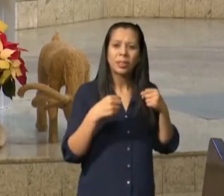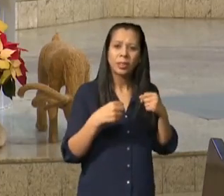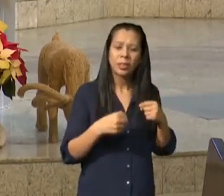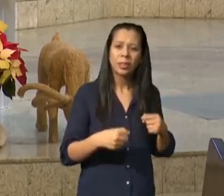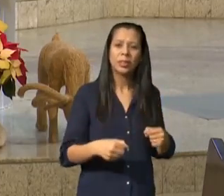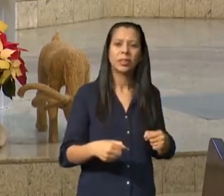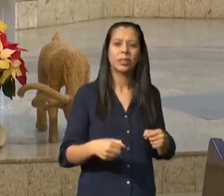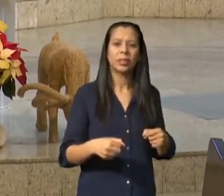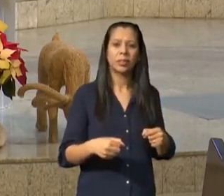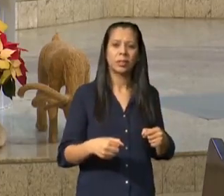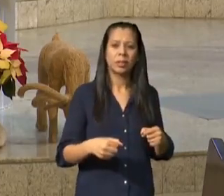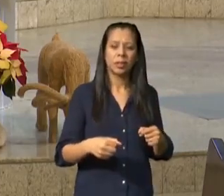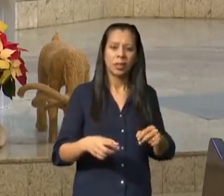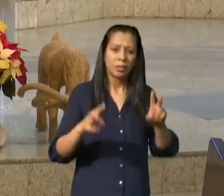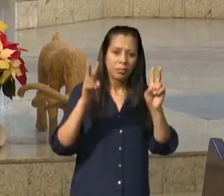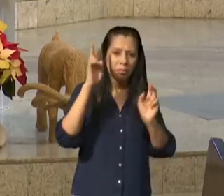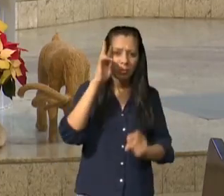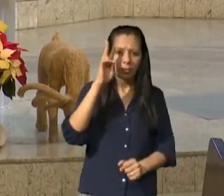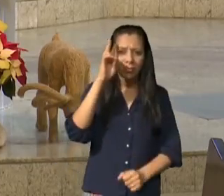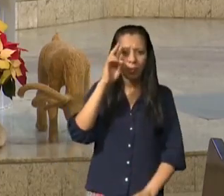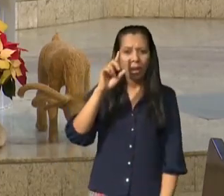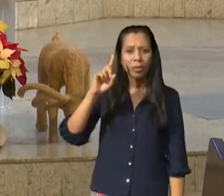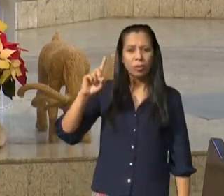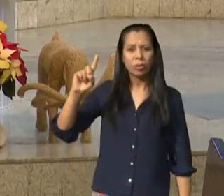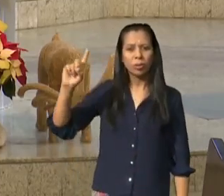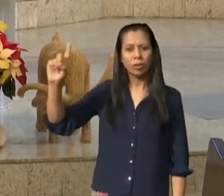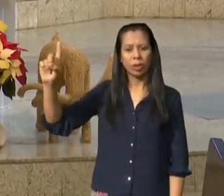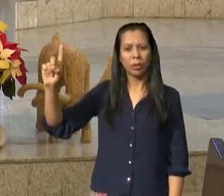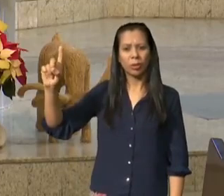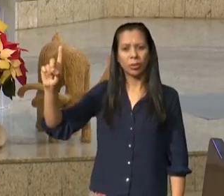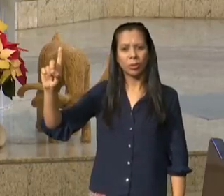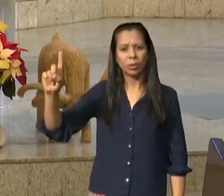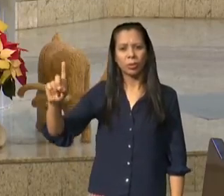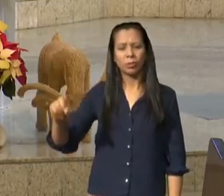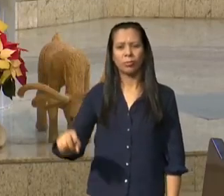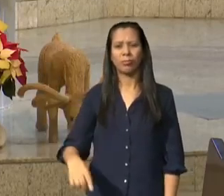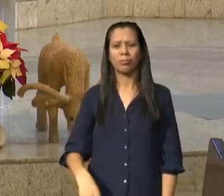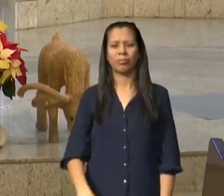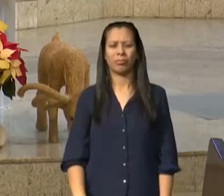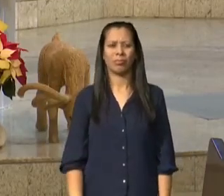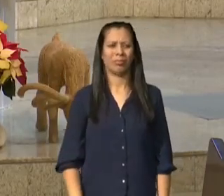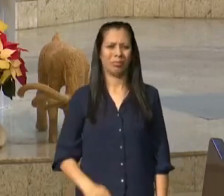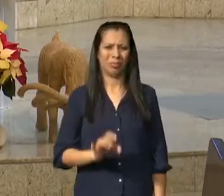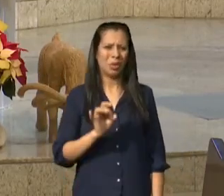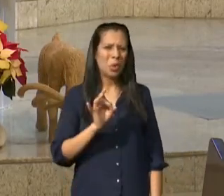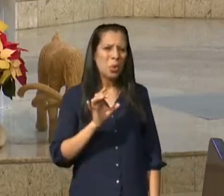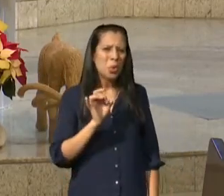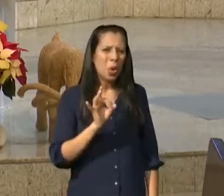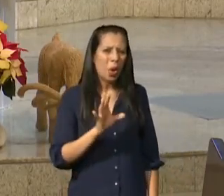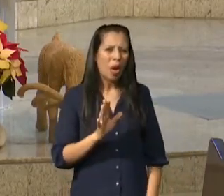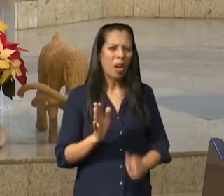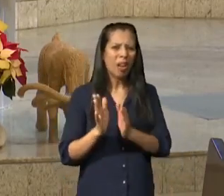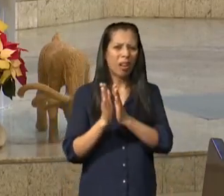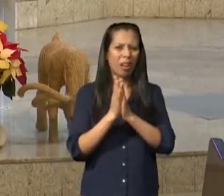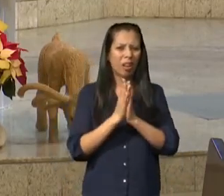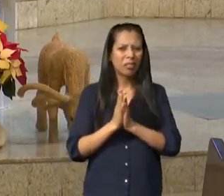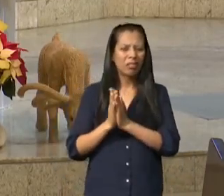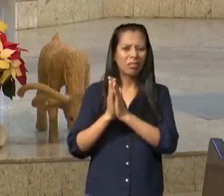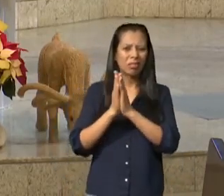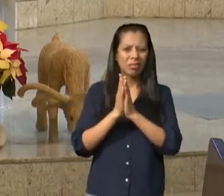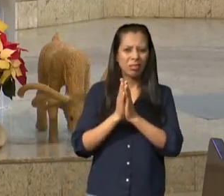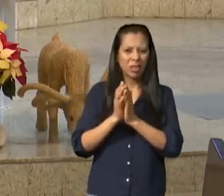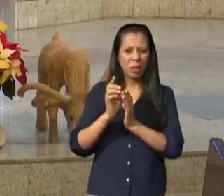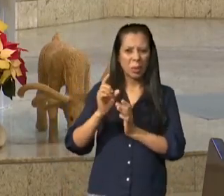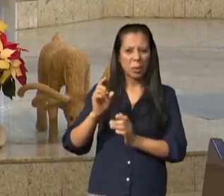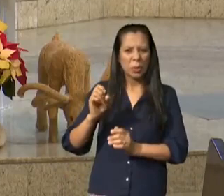versículo 7 Paulo está dizendo na idolatria muito mais do que a adoração a um ídolo a